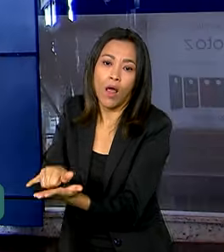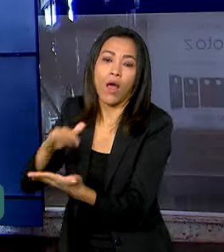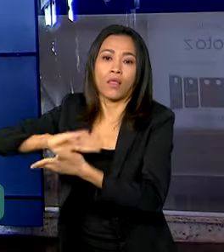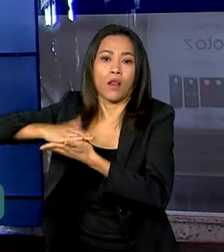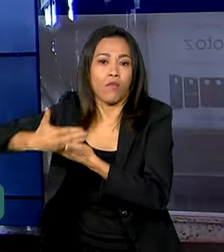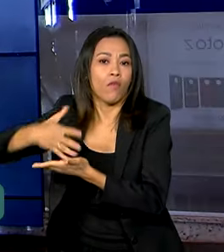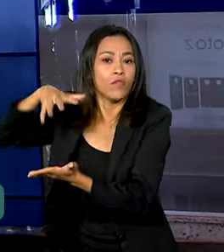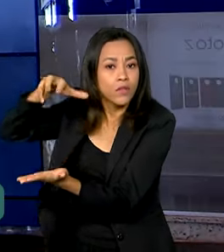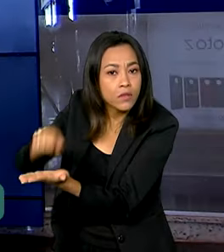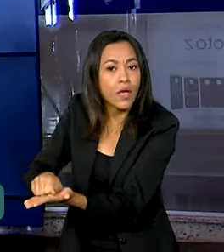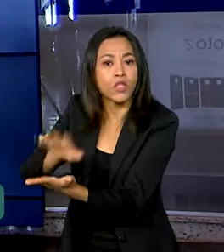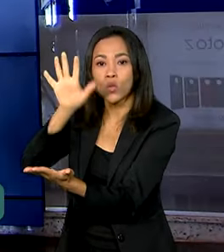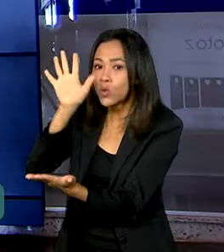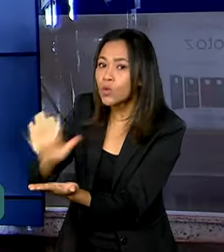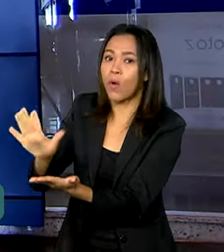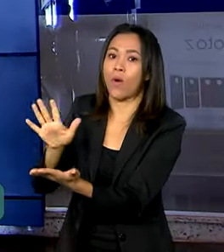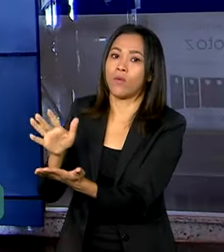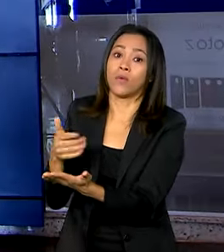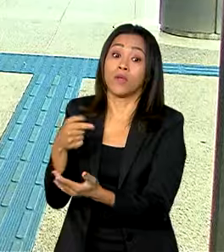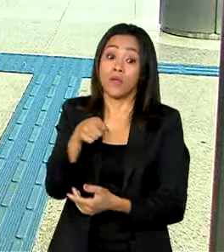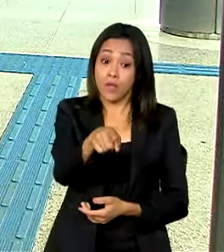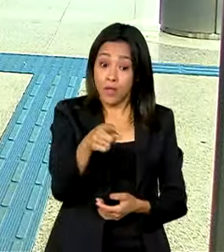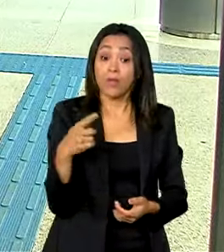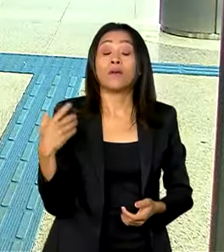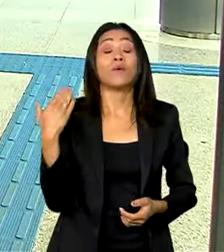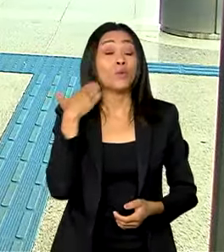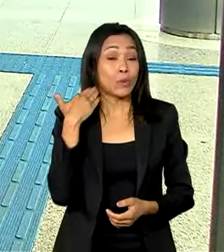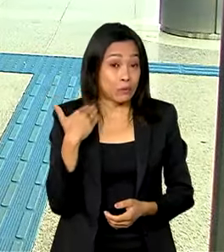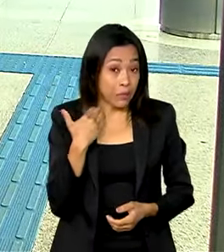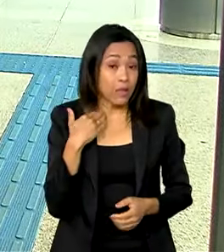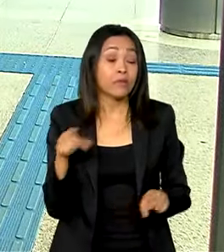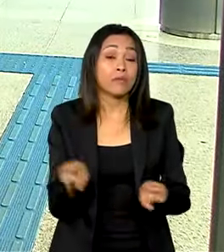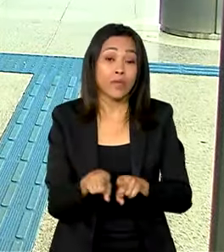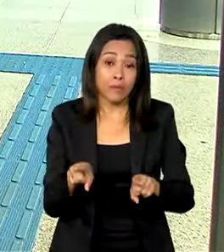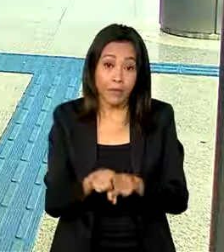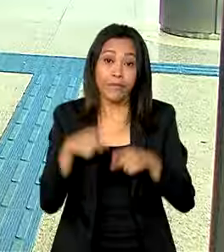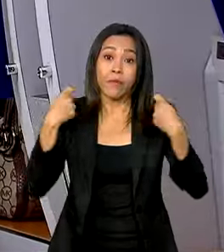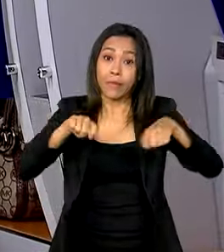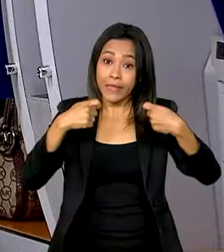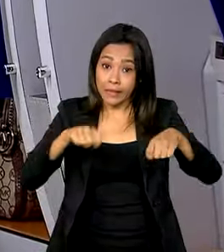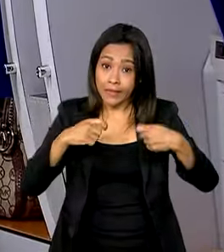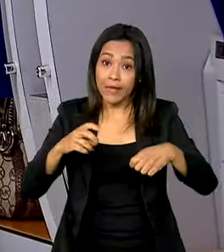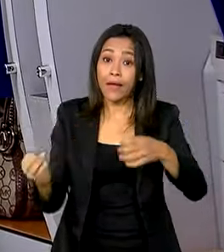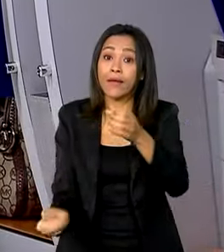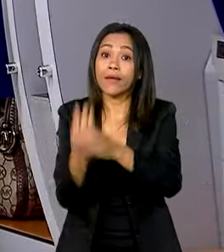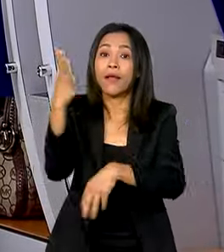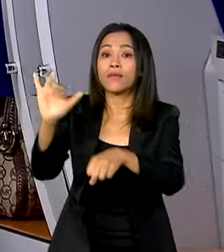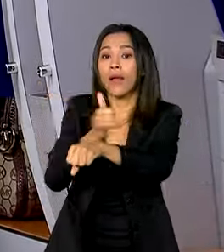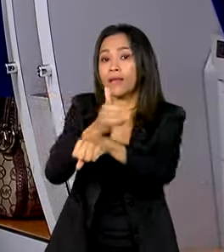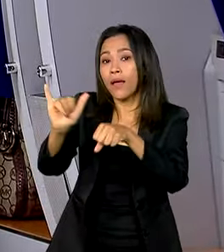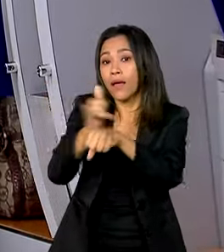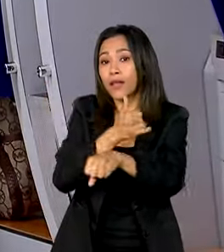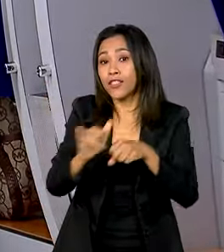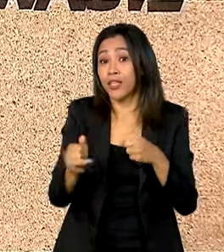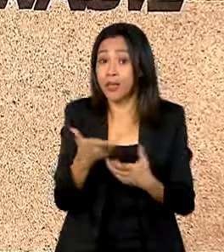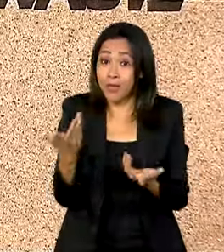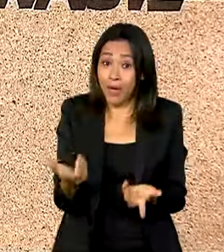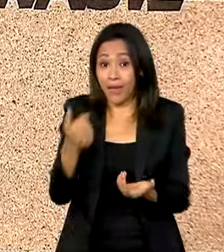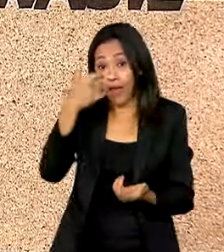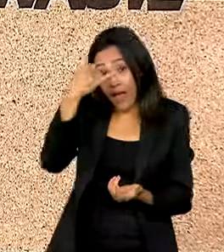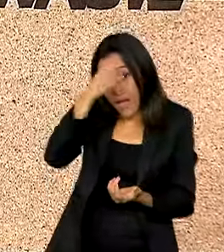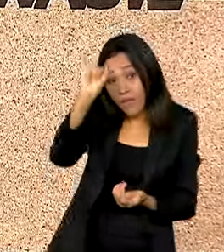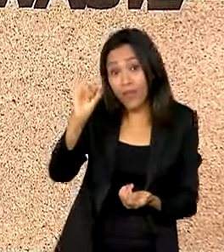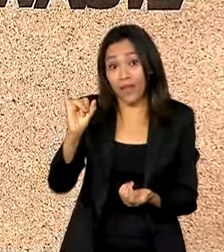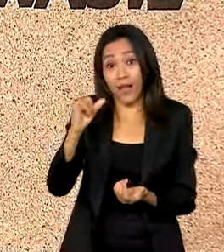de R$ As instituições bancárias também vão ter que implementar ações para tentar evitar que os clientes caiam em golpes.